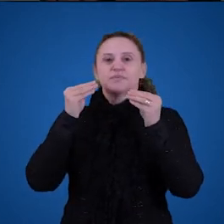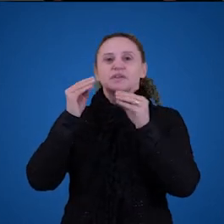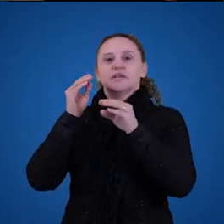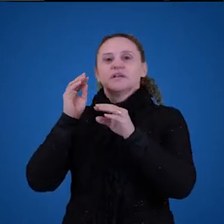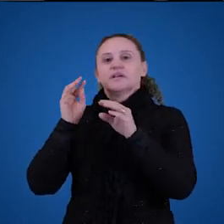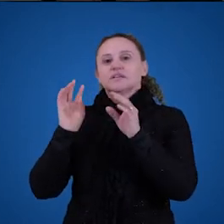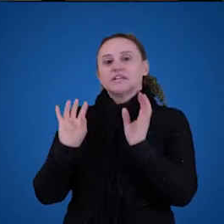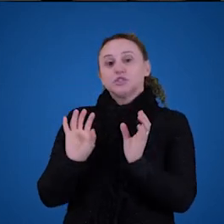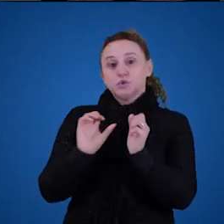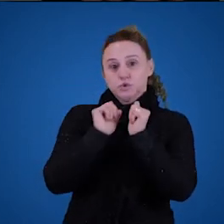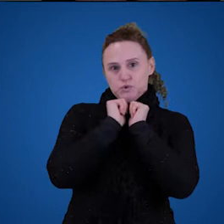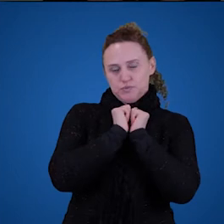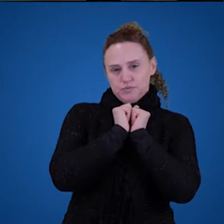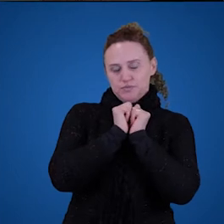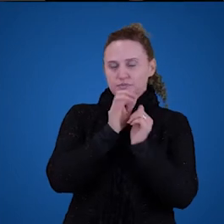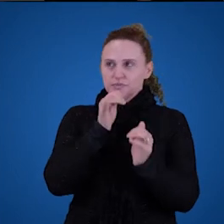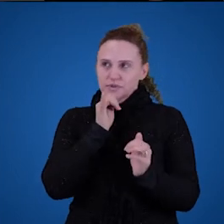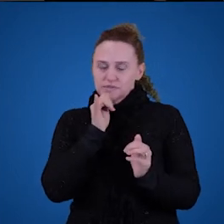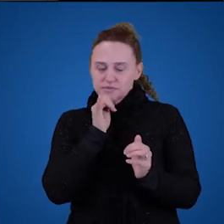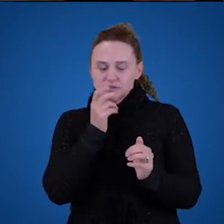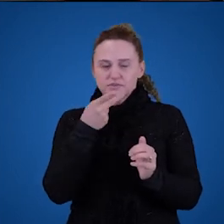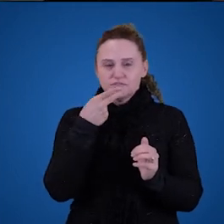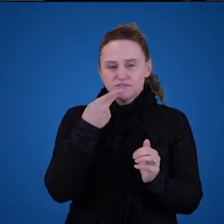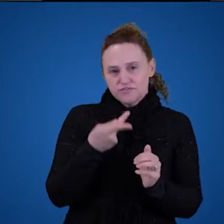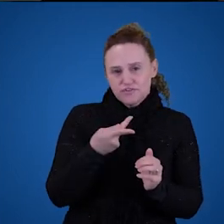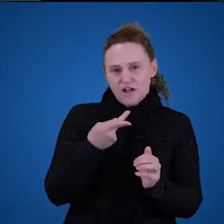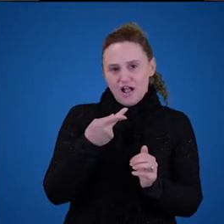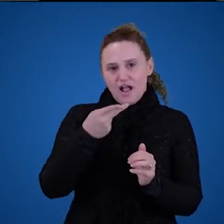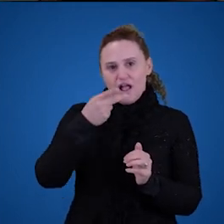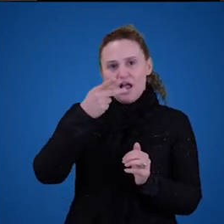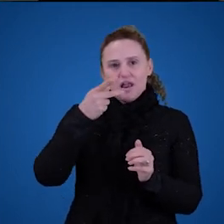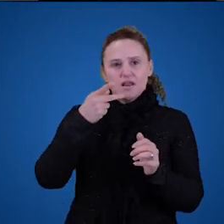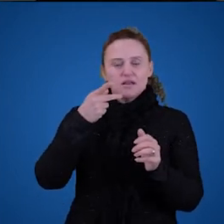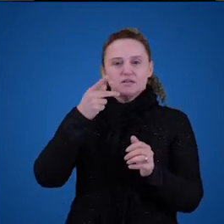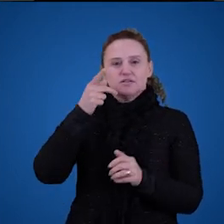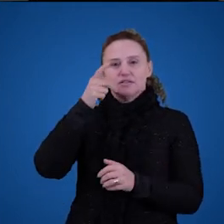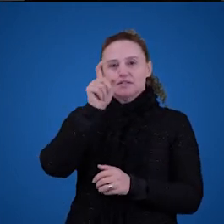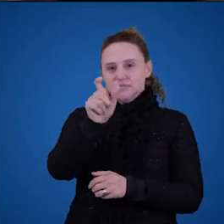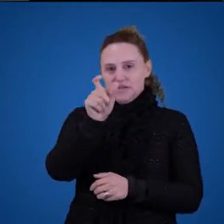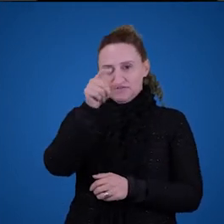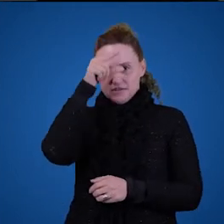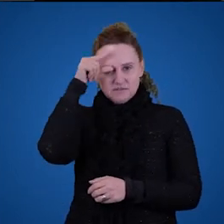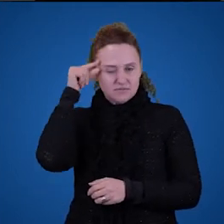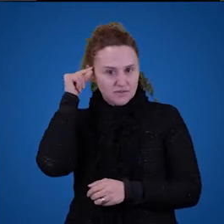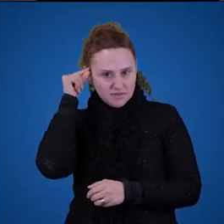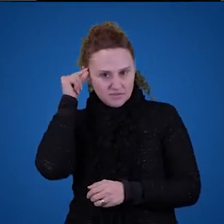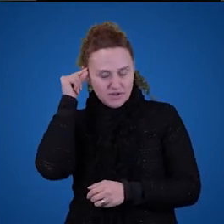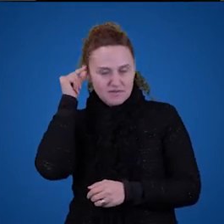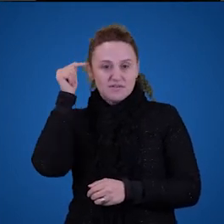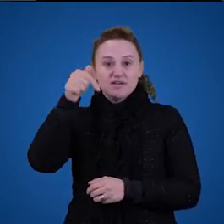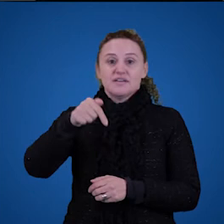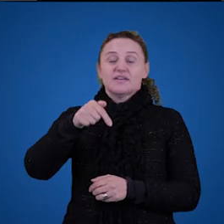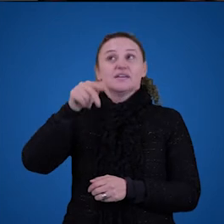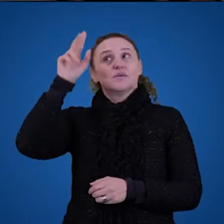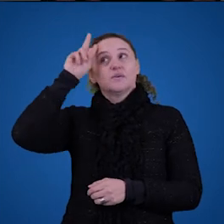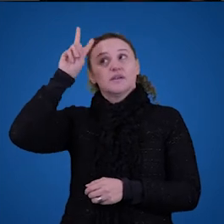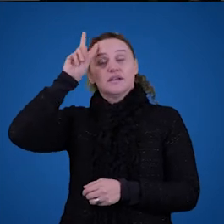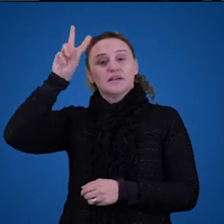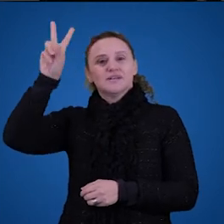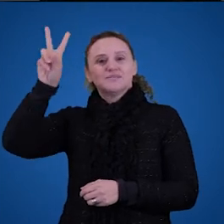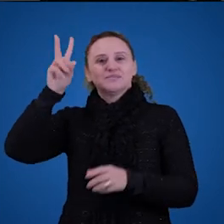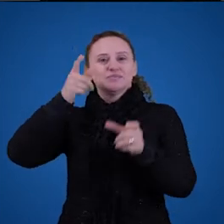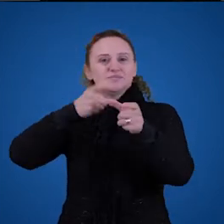quando eu falo Guarapuava, teoricamente, eu estou me referindo a um objeto no mundo, no caso, da cidade de Guarapuava. O